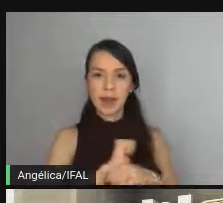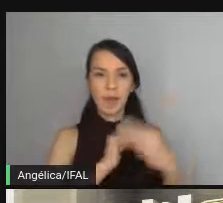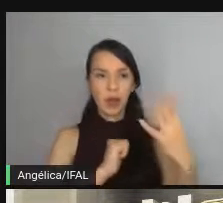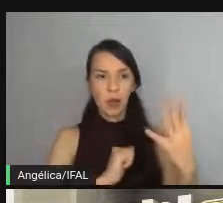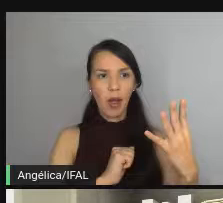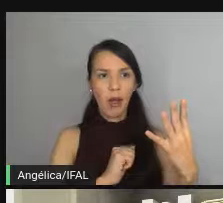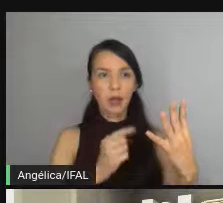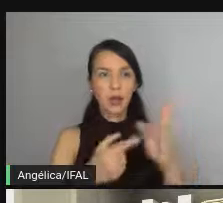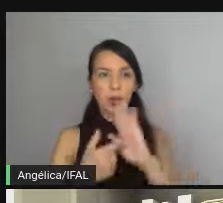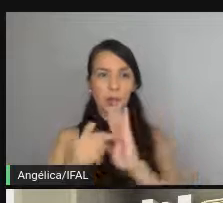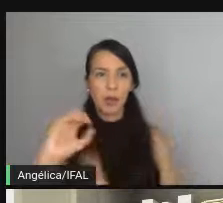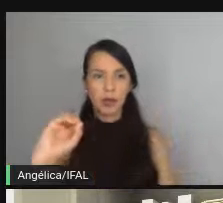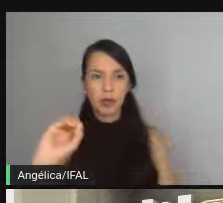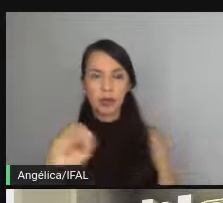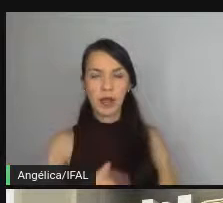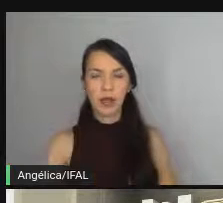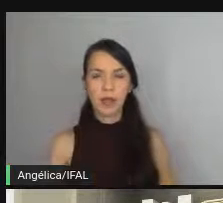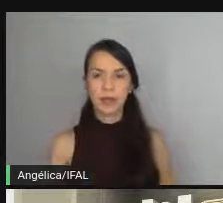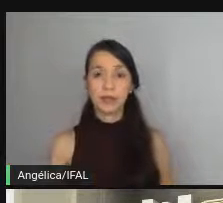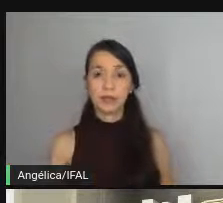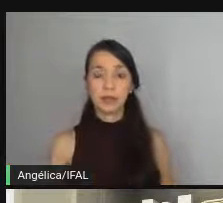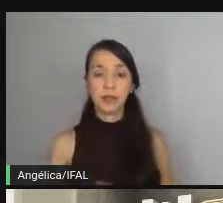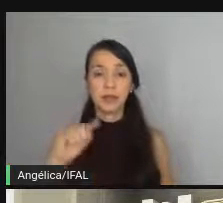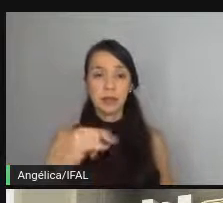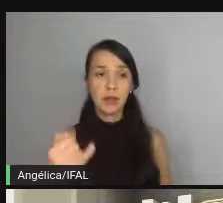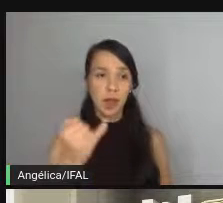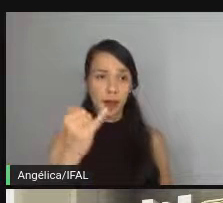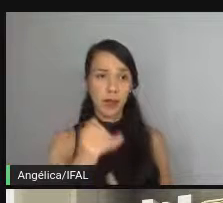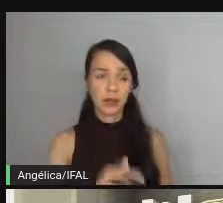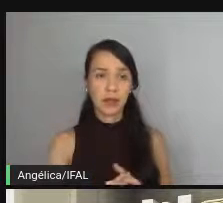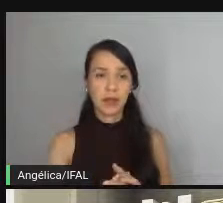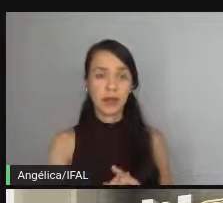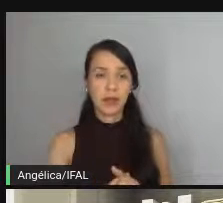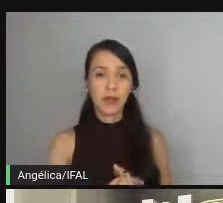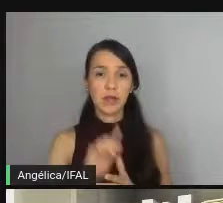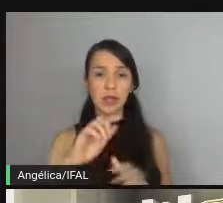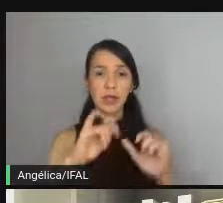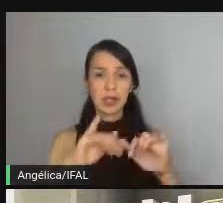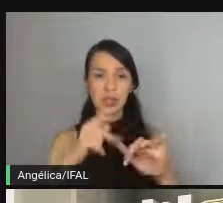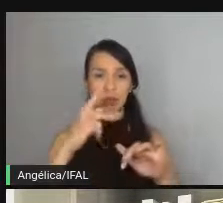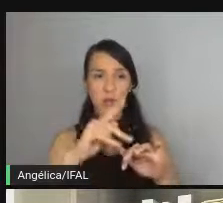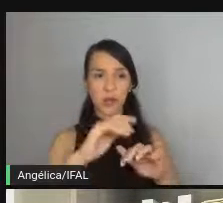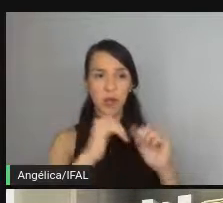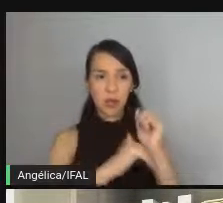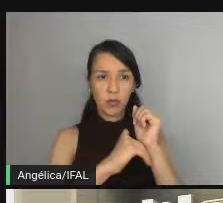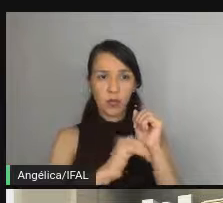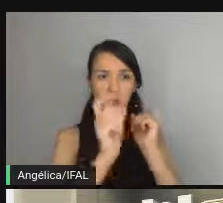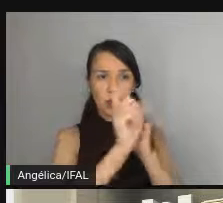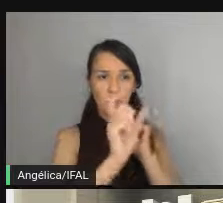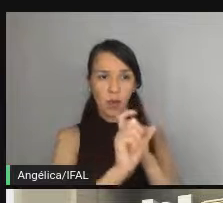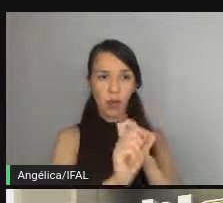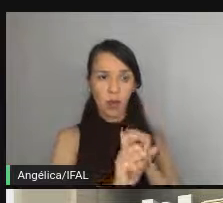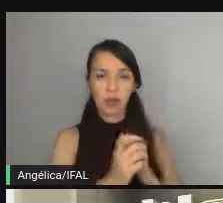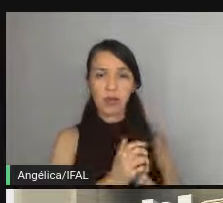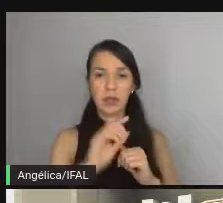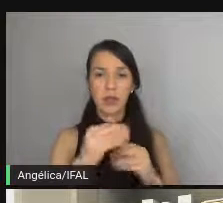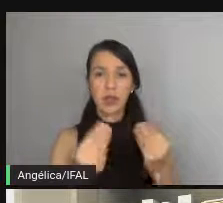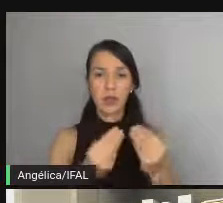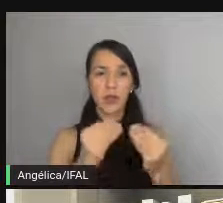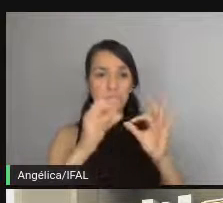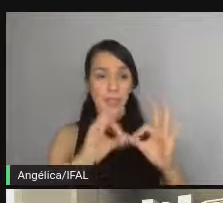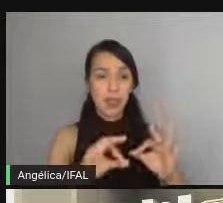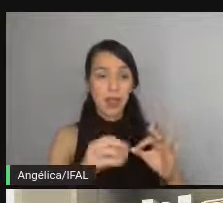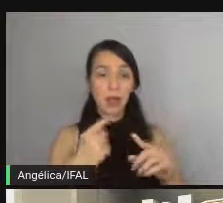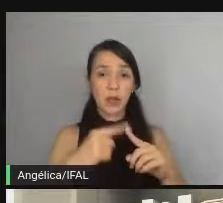retornou 0 e aí está um passo muito importante você escreveu o seu código e o seu código está escrito de uma maneira correta